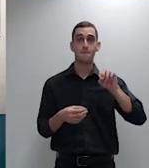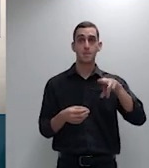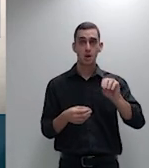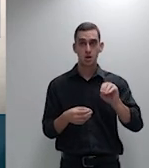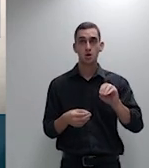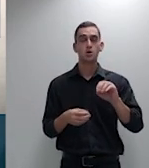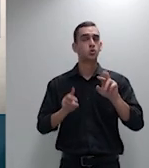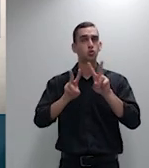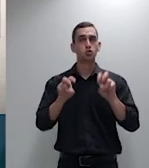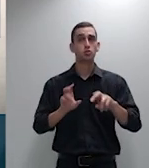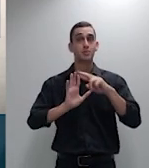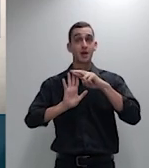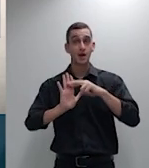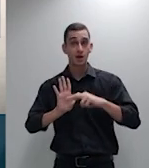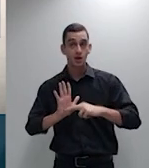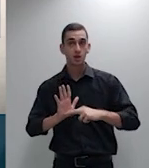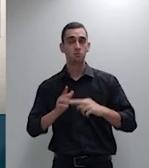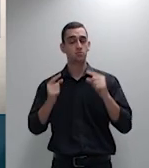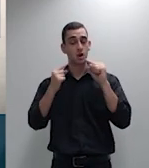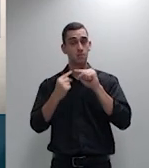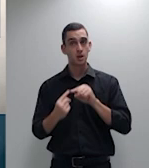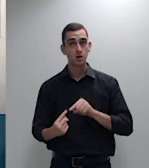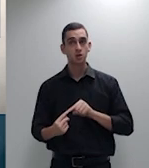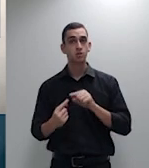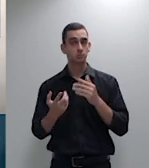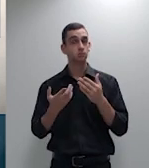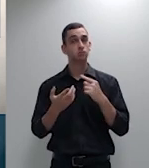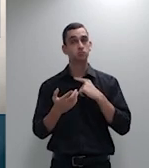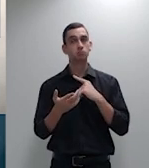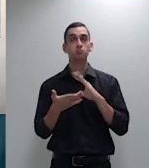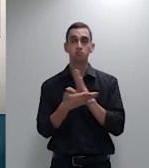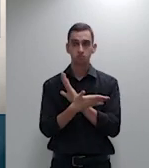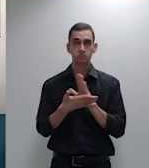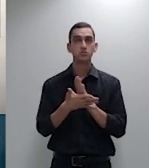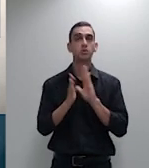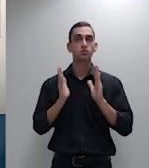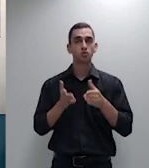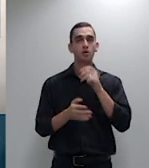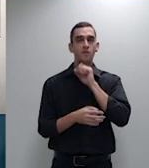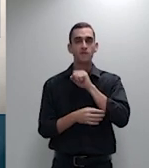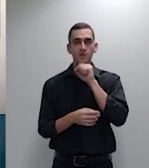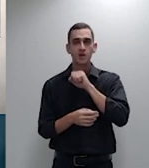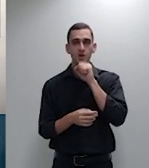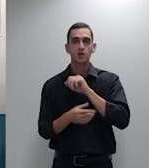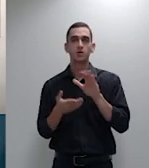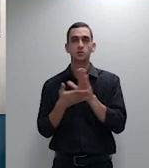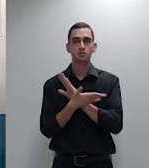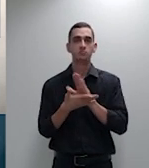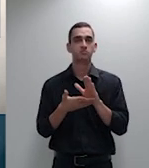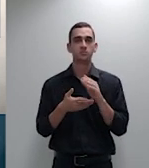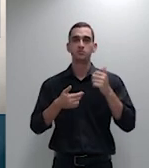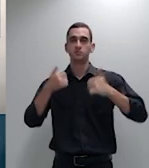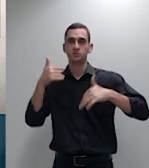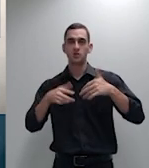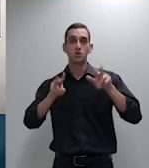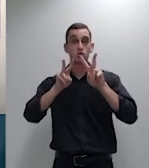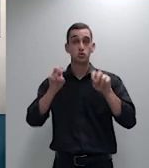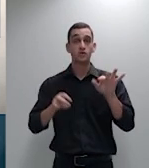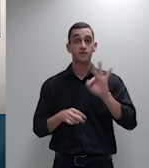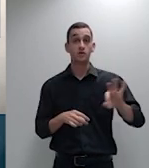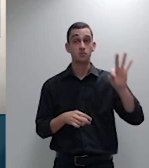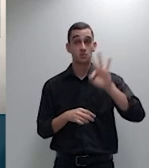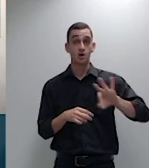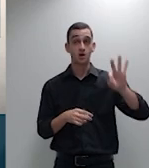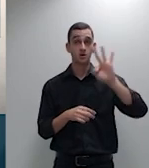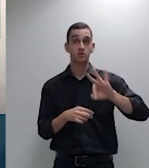aplicação e aqui a gente lembra aquelas velhas lições do direito romano da faculdade aquelas um